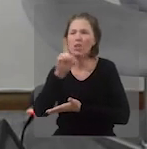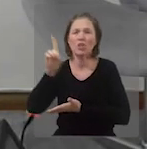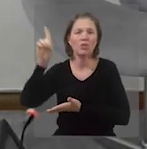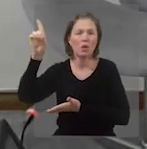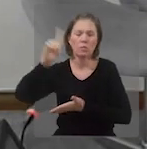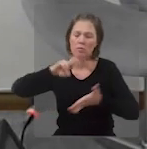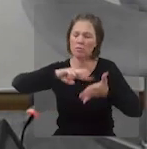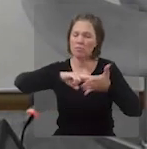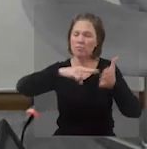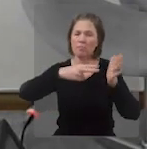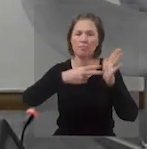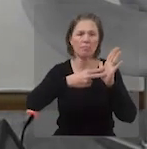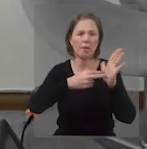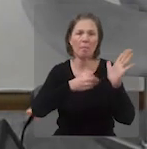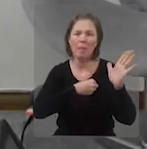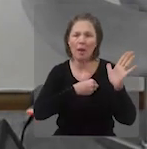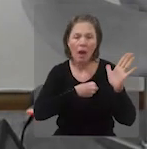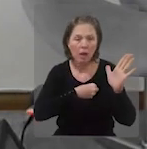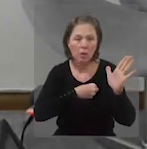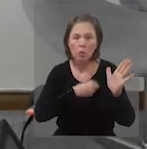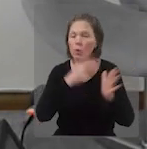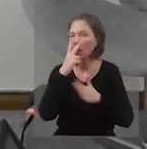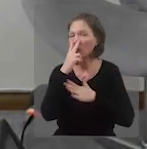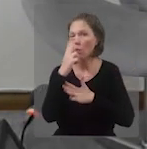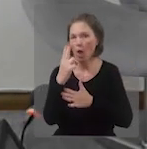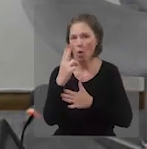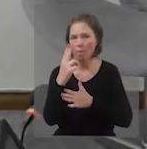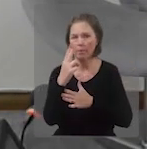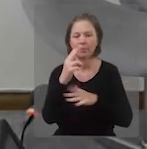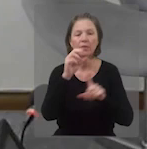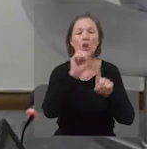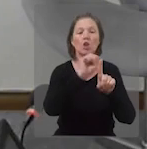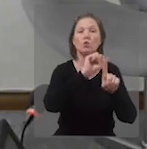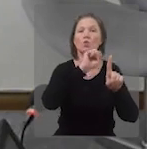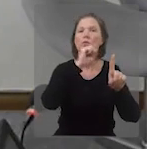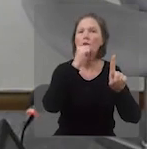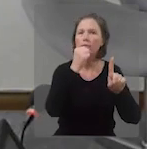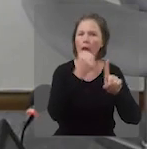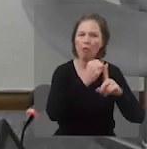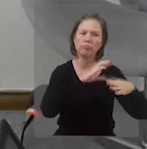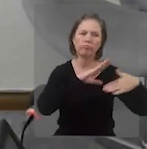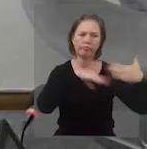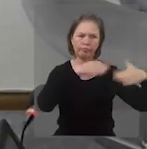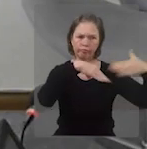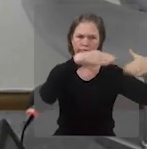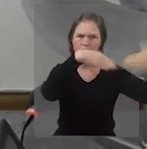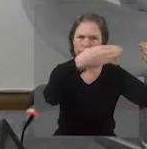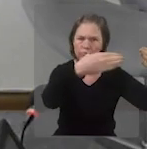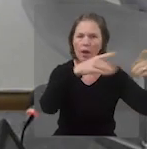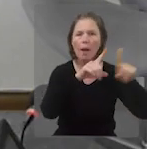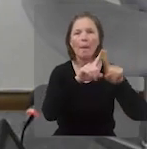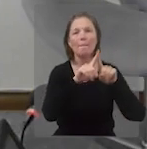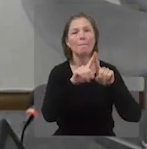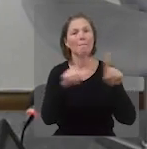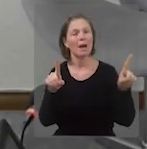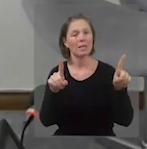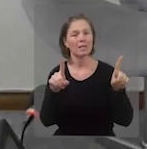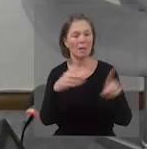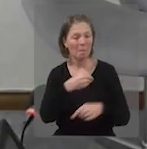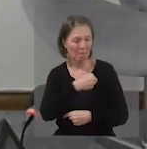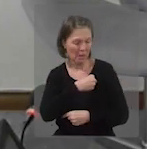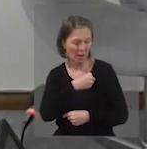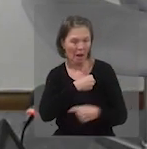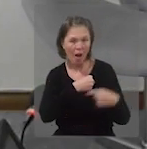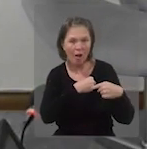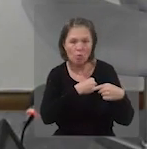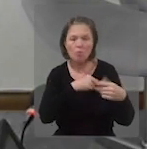o conceito de pecado não mudou. Mesmo que a sociedade tenha outras ideias e mesmo especialmente agora no